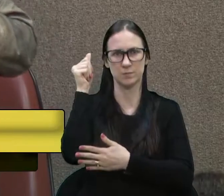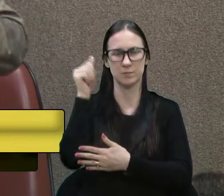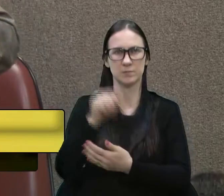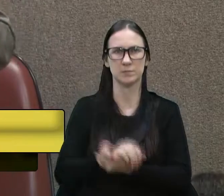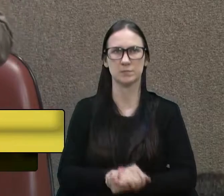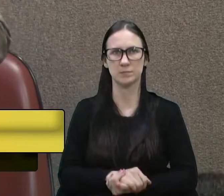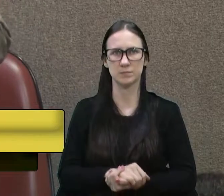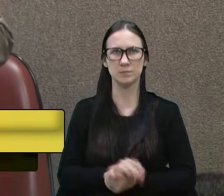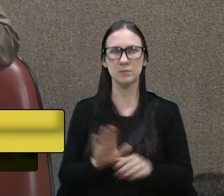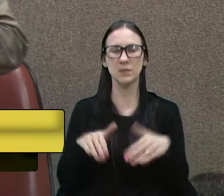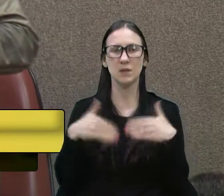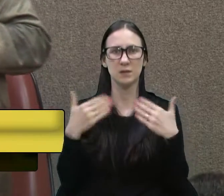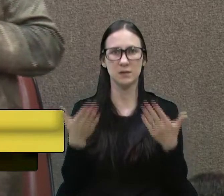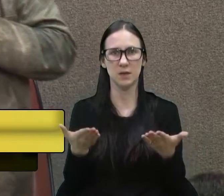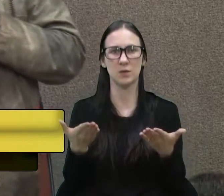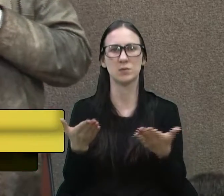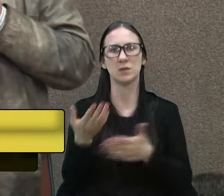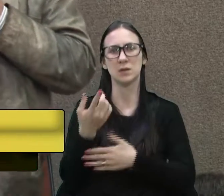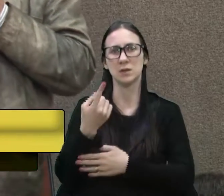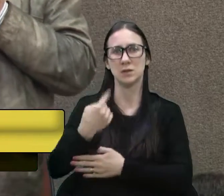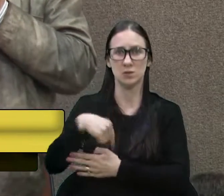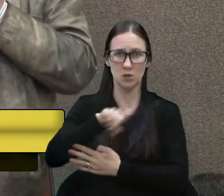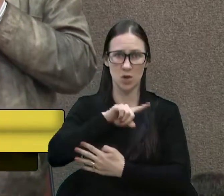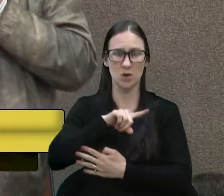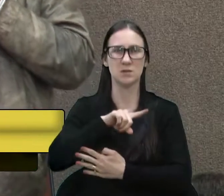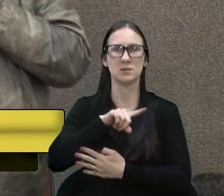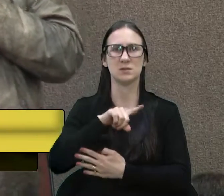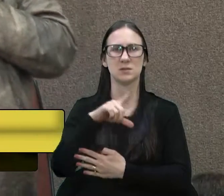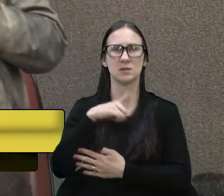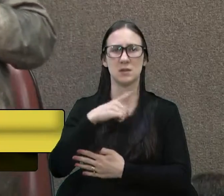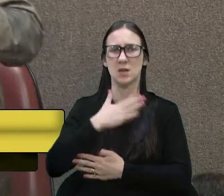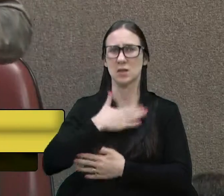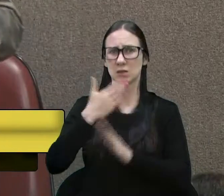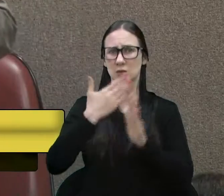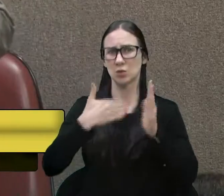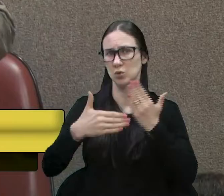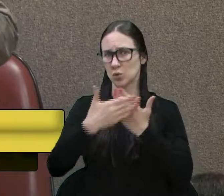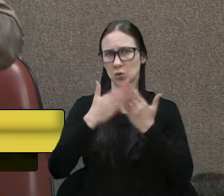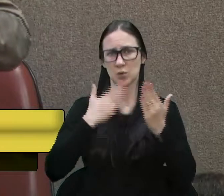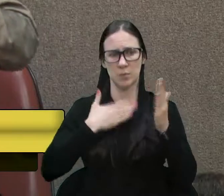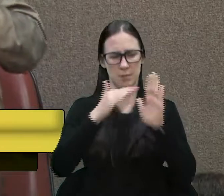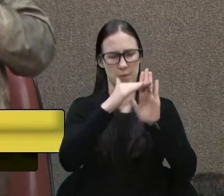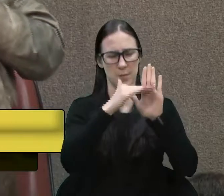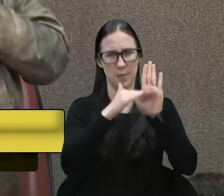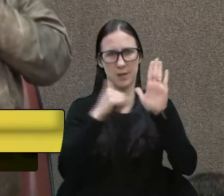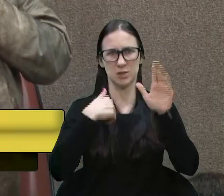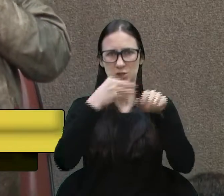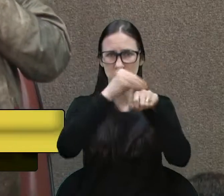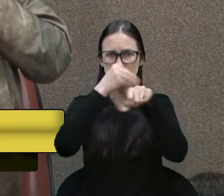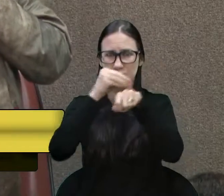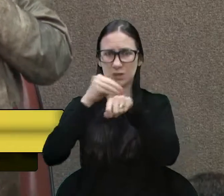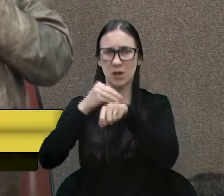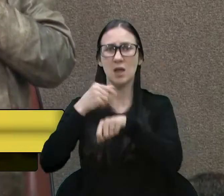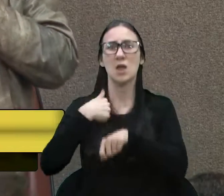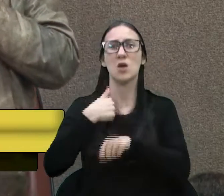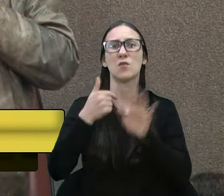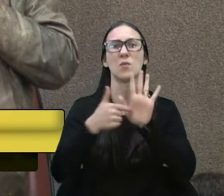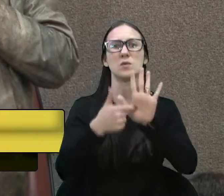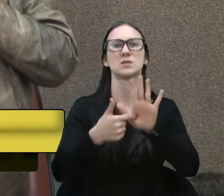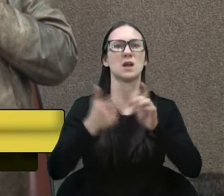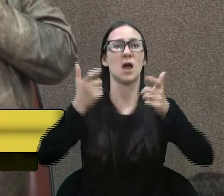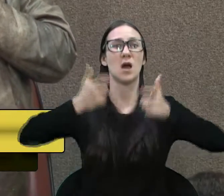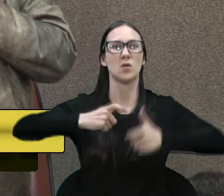Então nós estamos aqui, eu, todas as minhas indicações que eu farei a partir de hoje, vou indicar de onde vem o recurso.